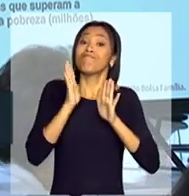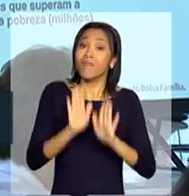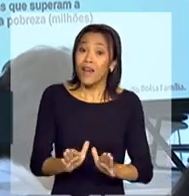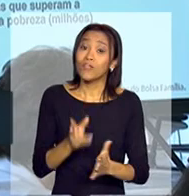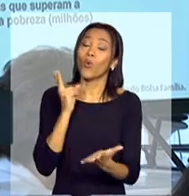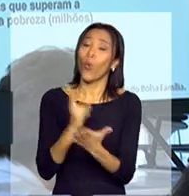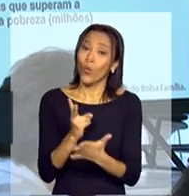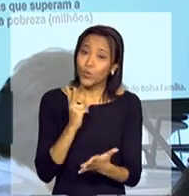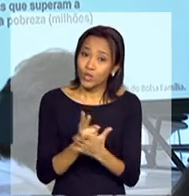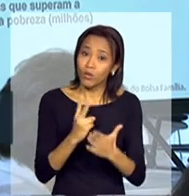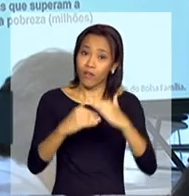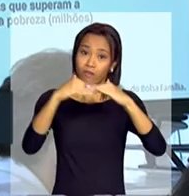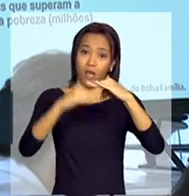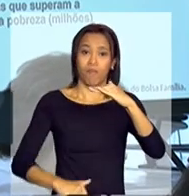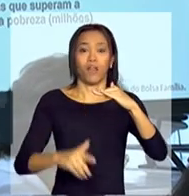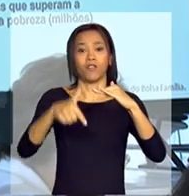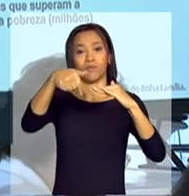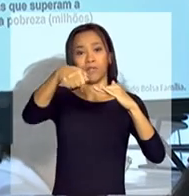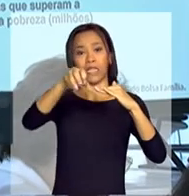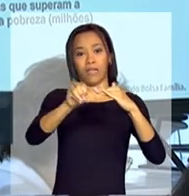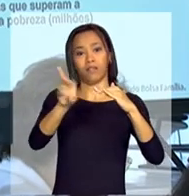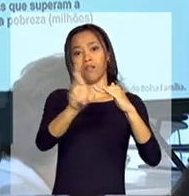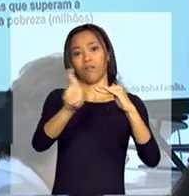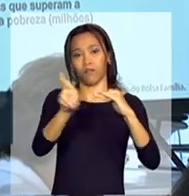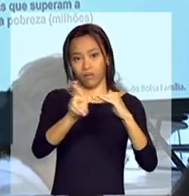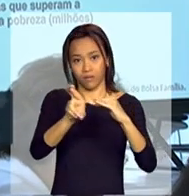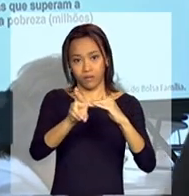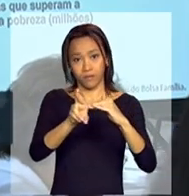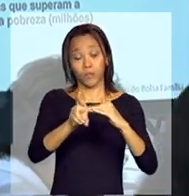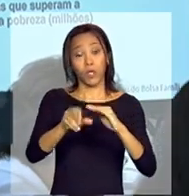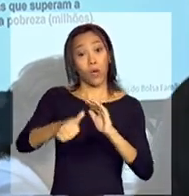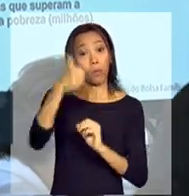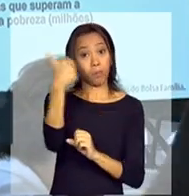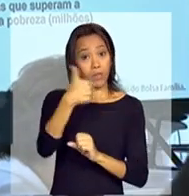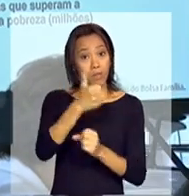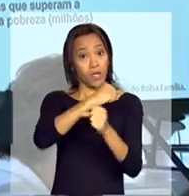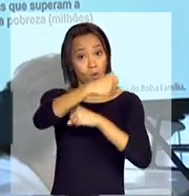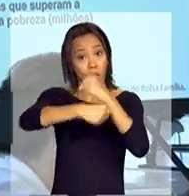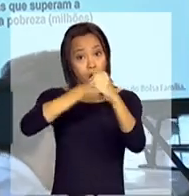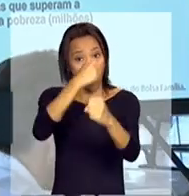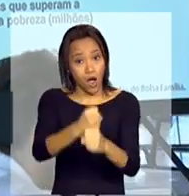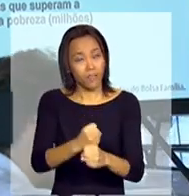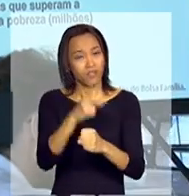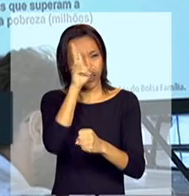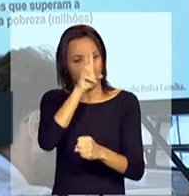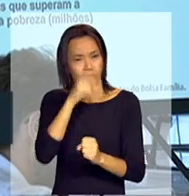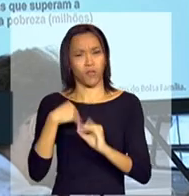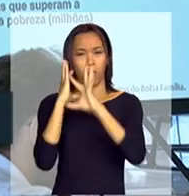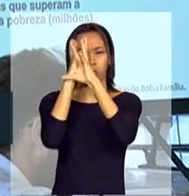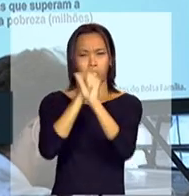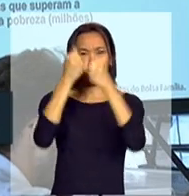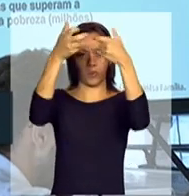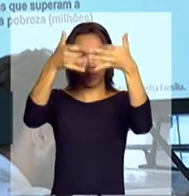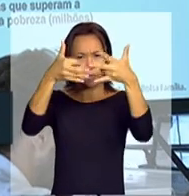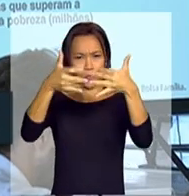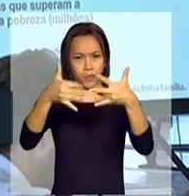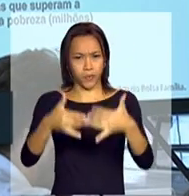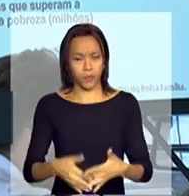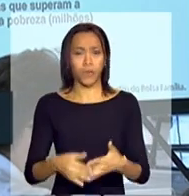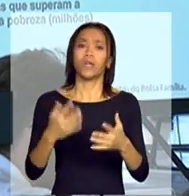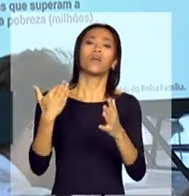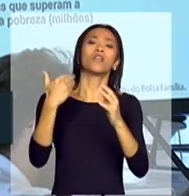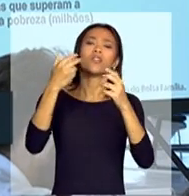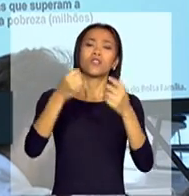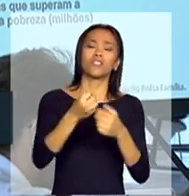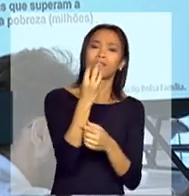abaixo dos R$ No primeiro ano do Brasil Sem Miséria, foi aquela prestação de contas, que nós tiramos o gatilho de três para